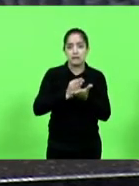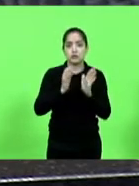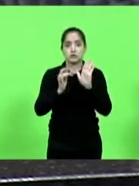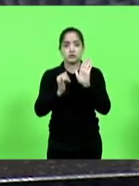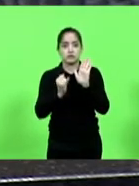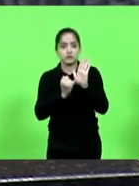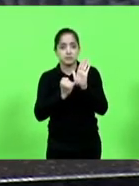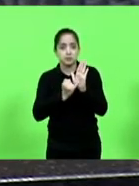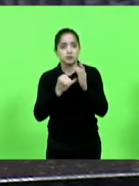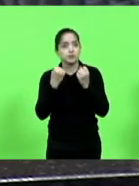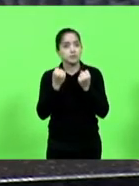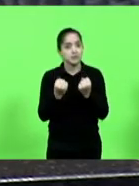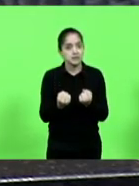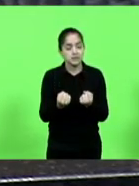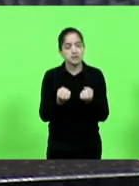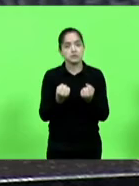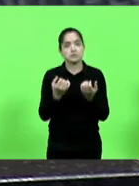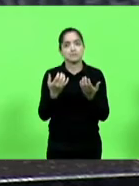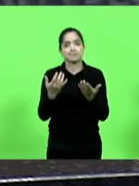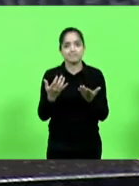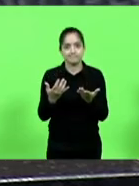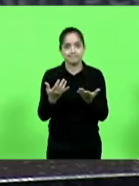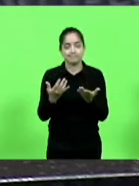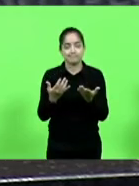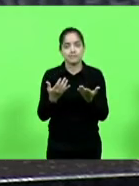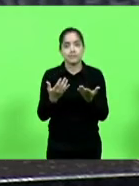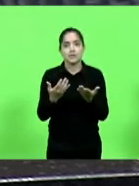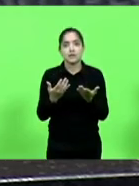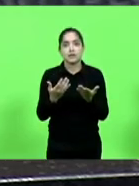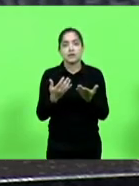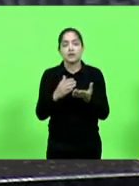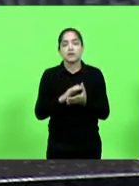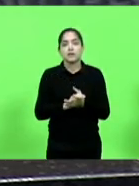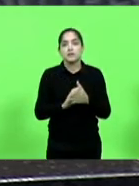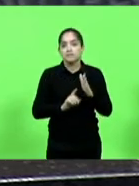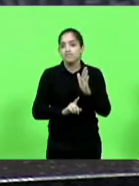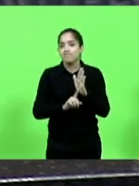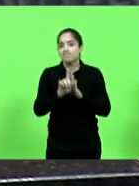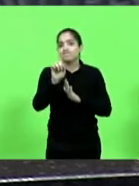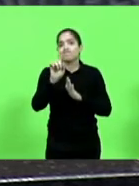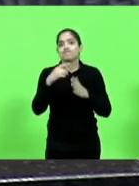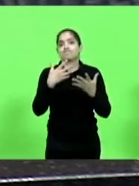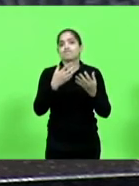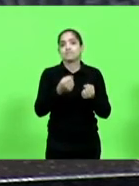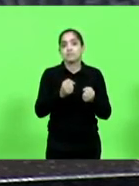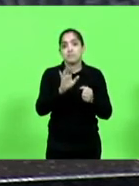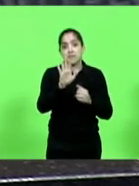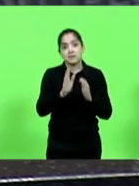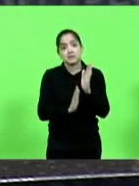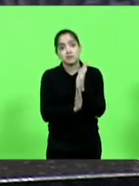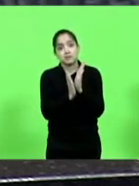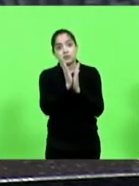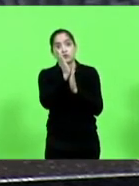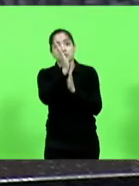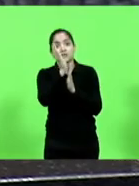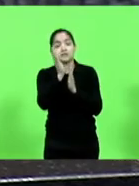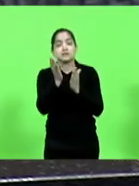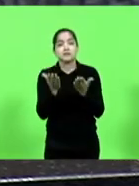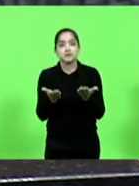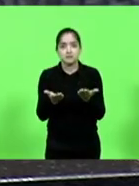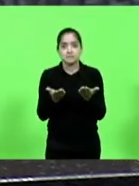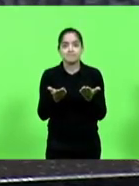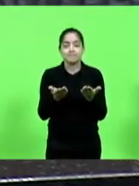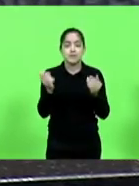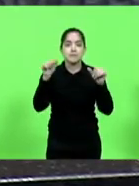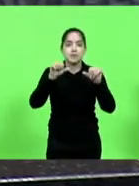insana. A gente já passou daquilo que é o limite do aceitável e a burocracia do bater na nossa porta em tudo aquilo que a gente